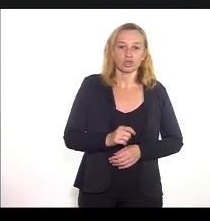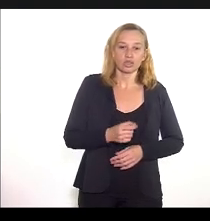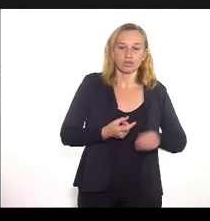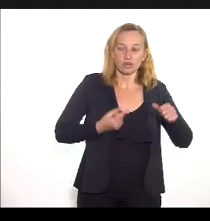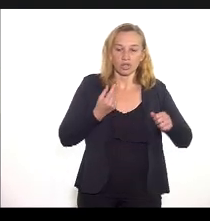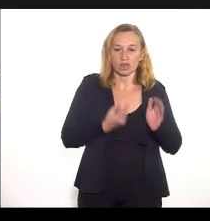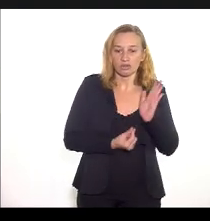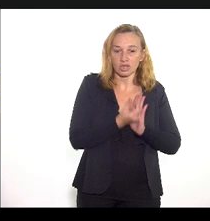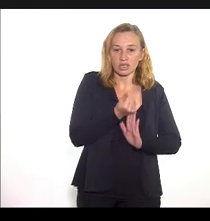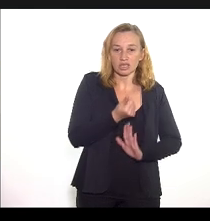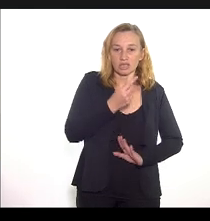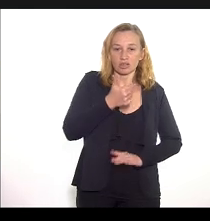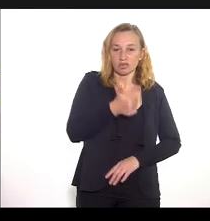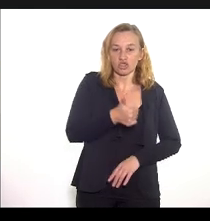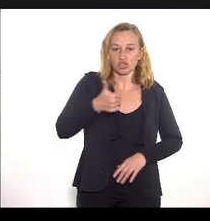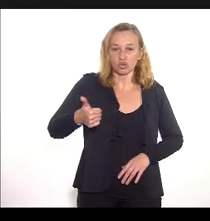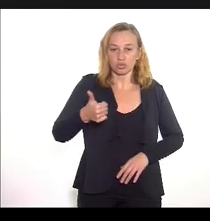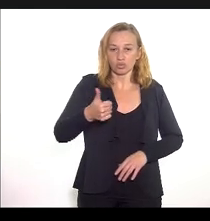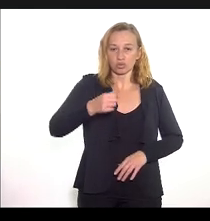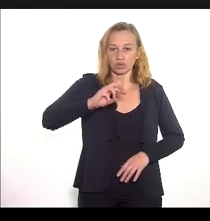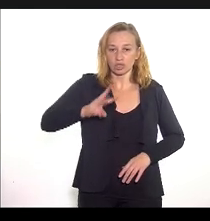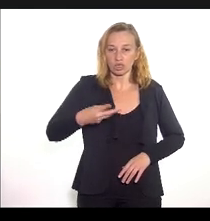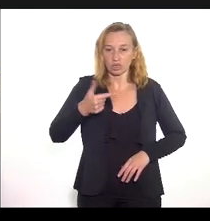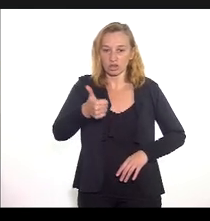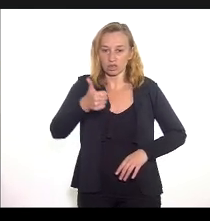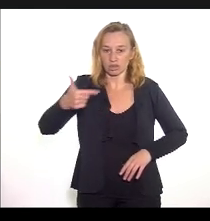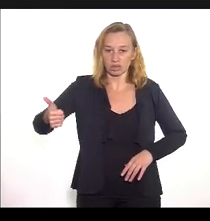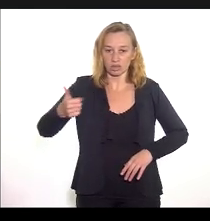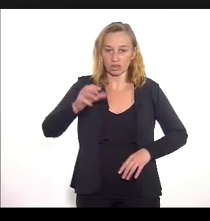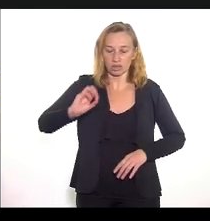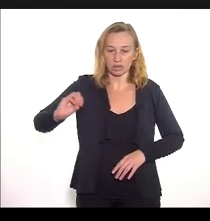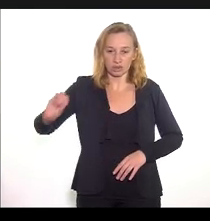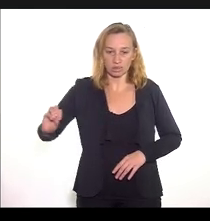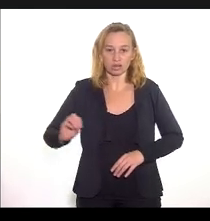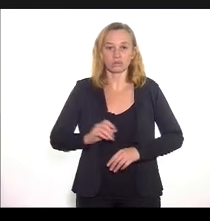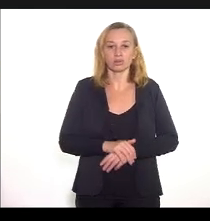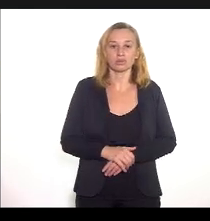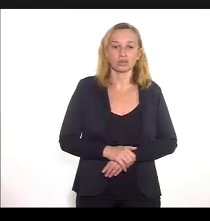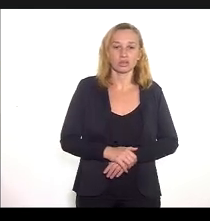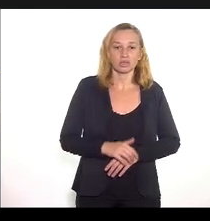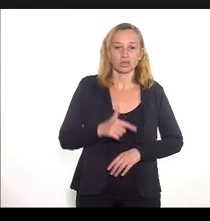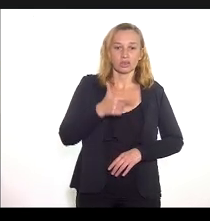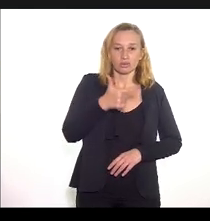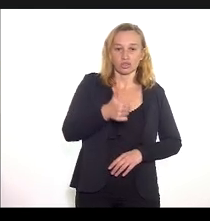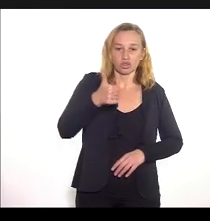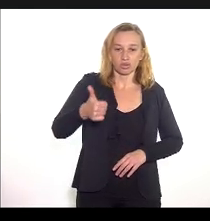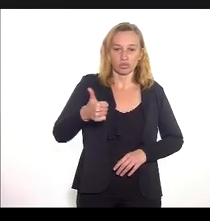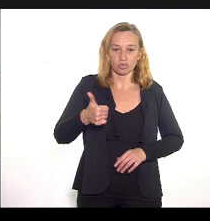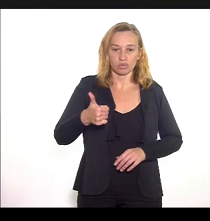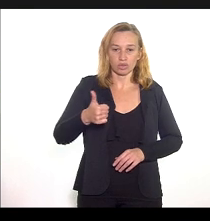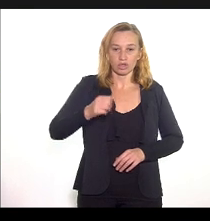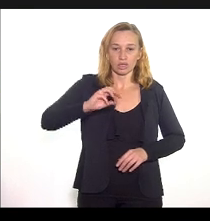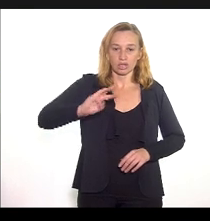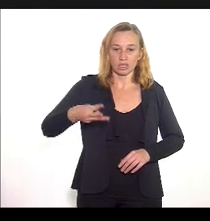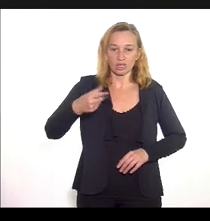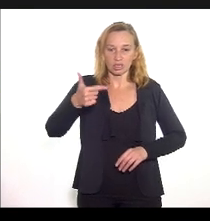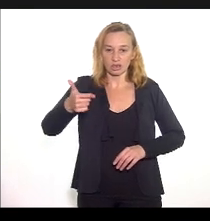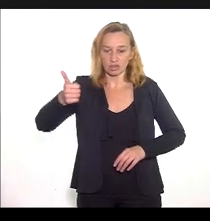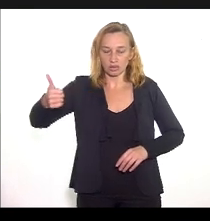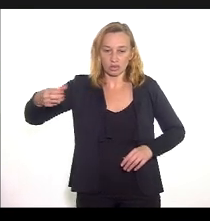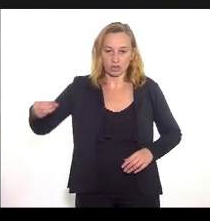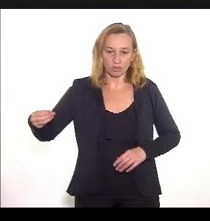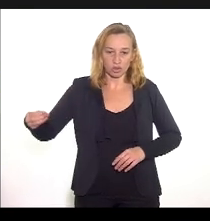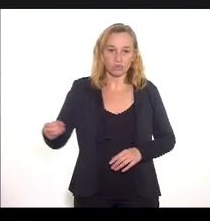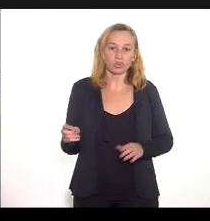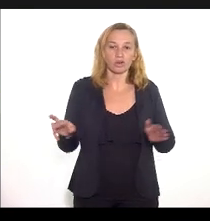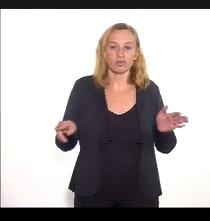312 mil queria destacar que esse montante de 21 milhões 312 mil é referente é a